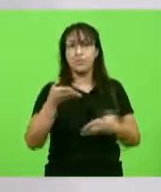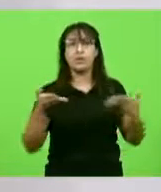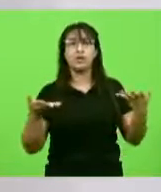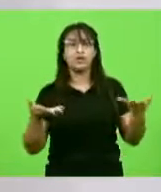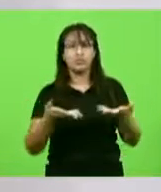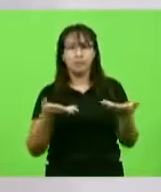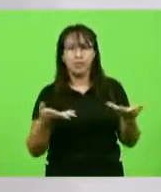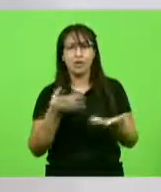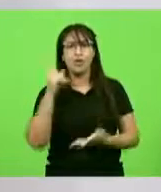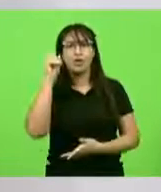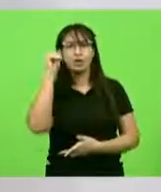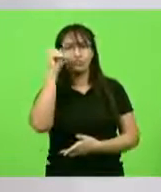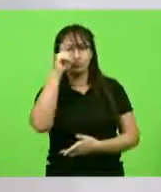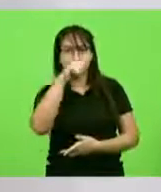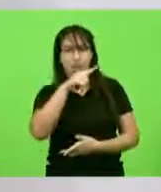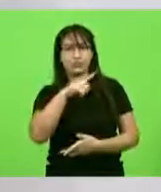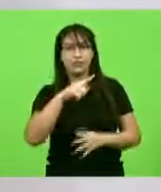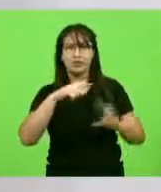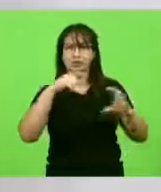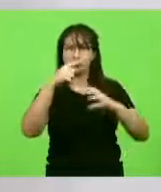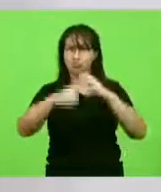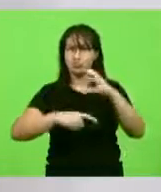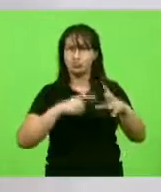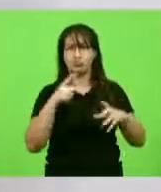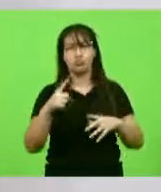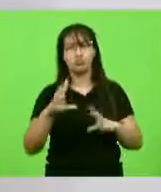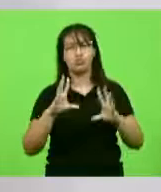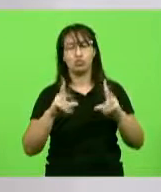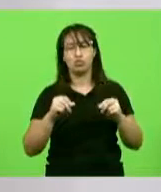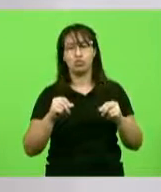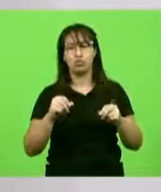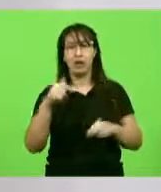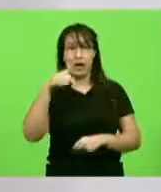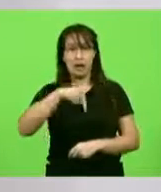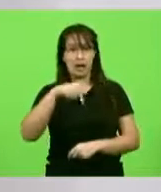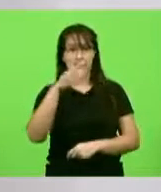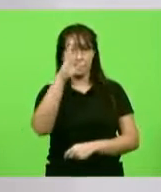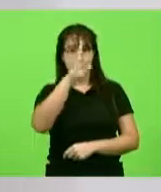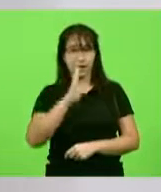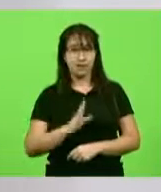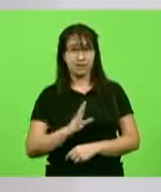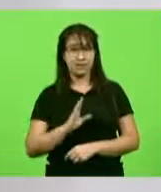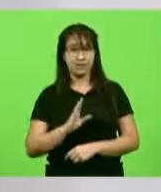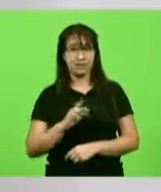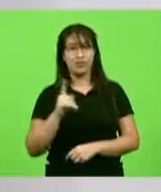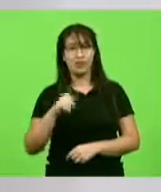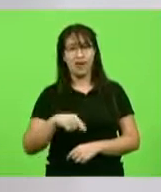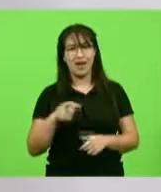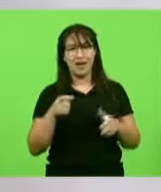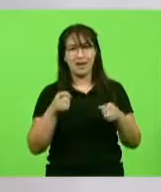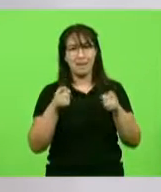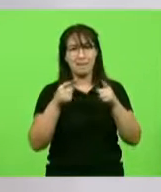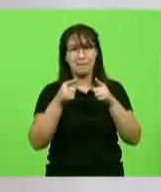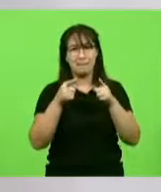vivemos hoje no mundo inteiro. O Brasil é só mais um pedacinho